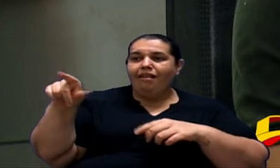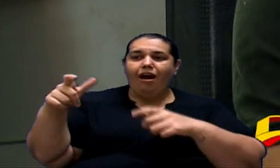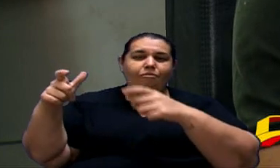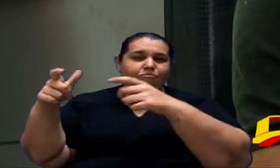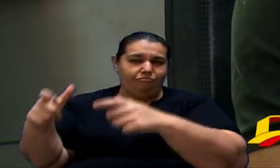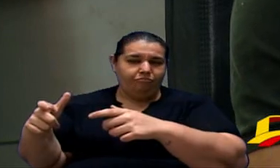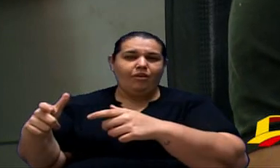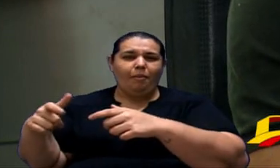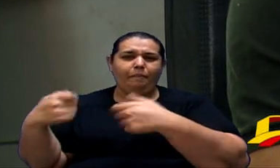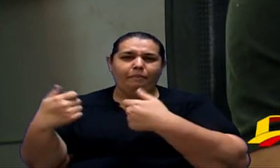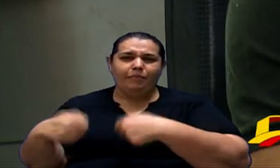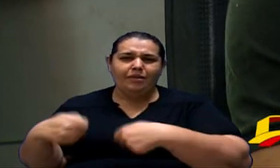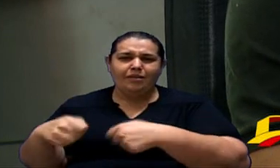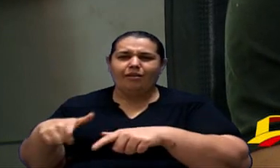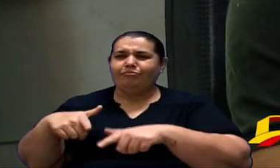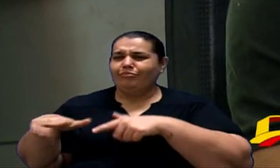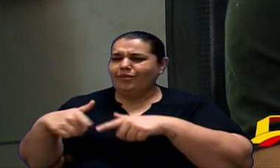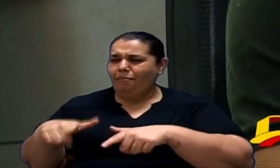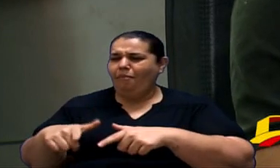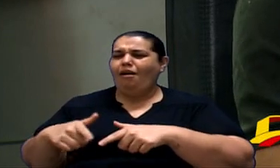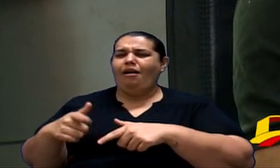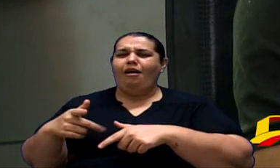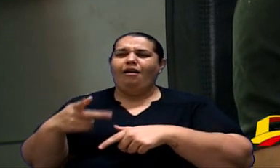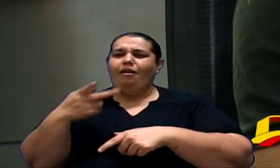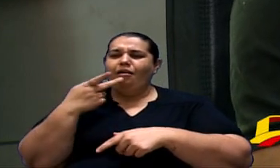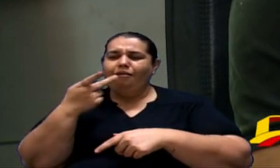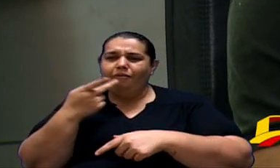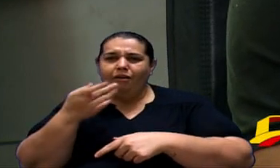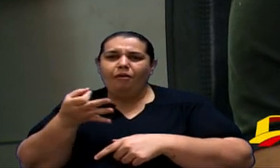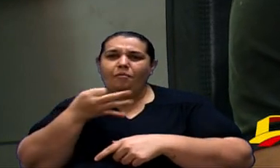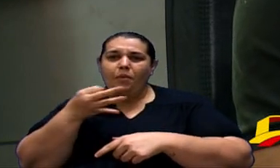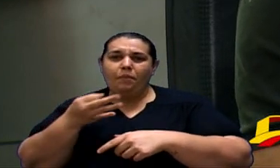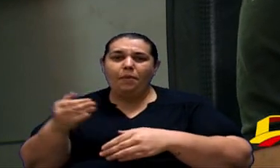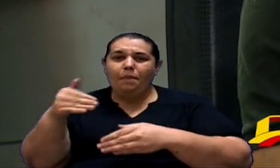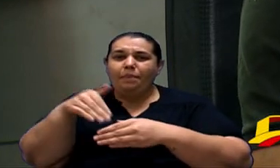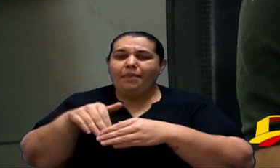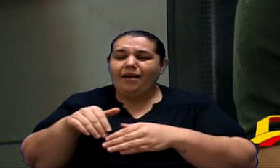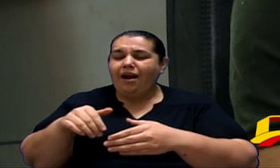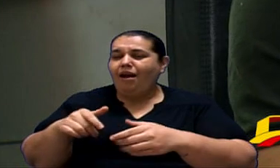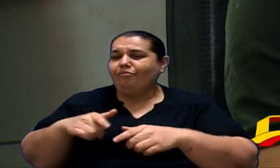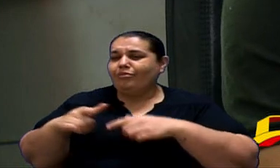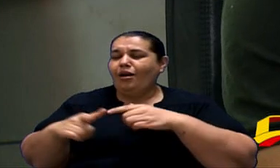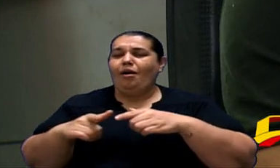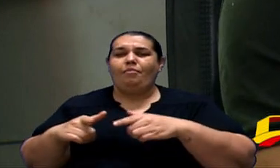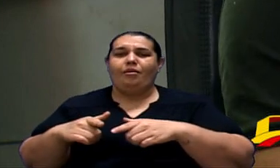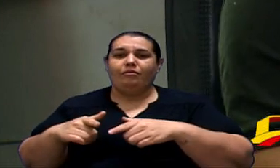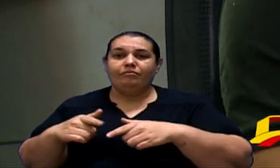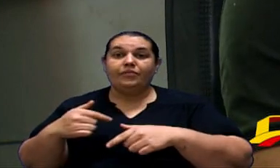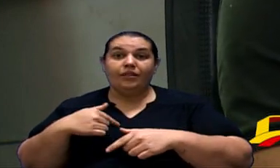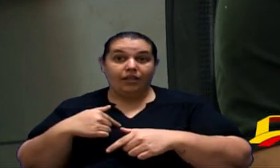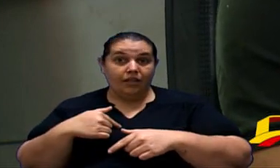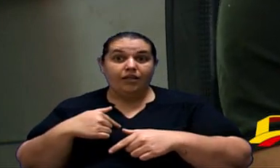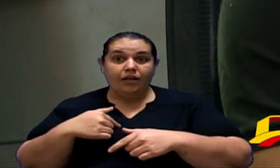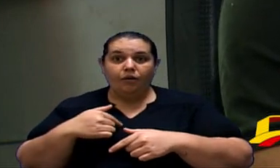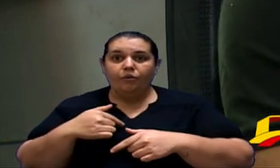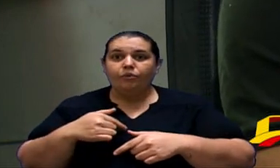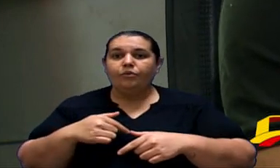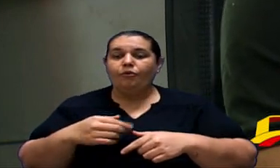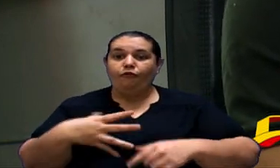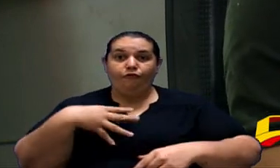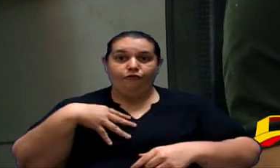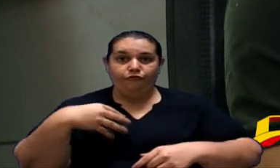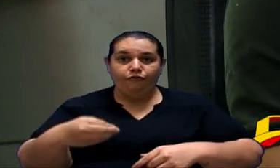precisando de tanto espaço dentro do mercado de trabalho. Eu fui criado por um frentista,